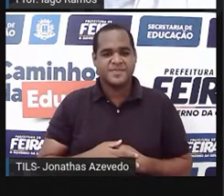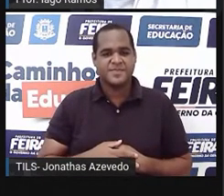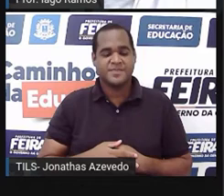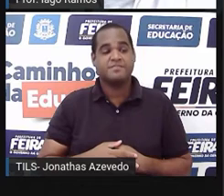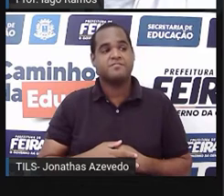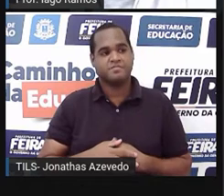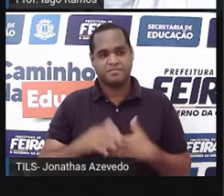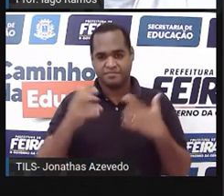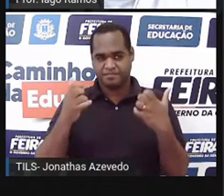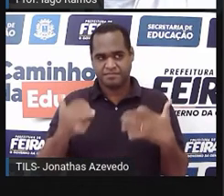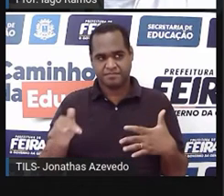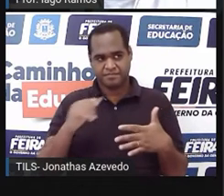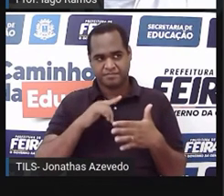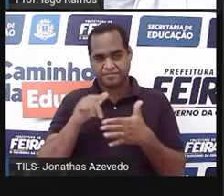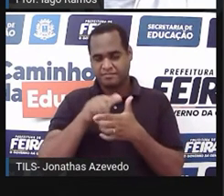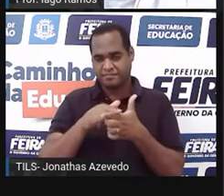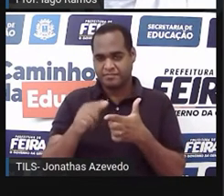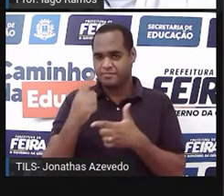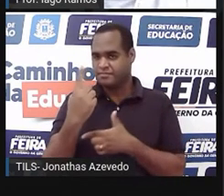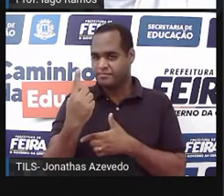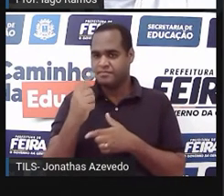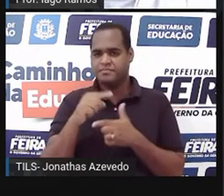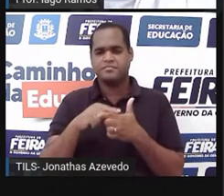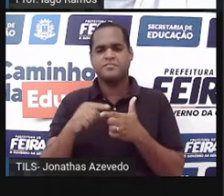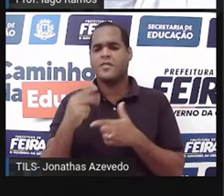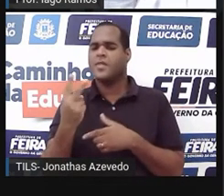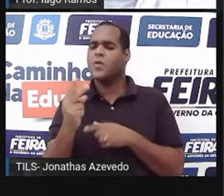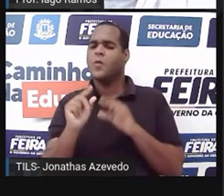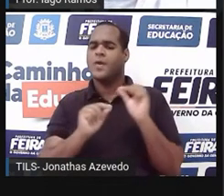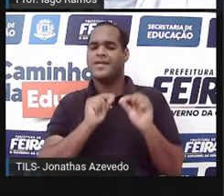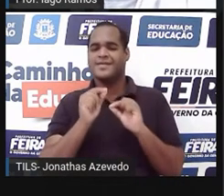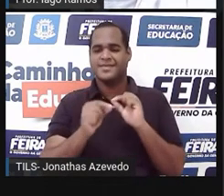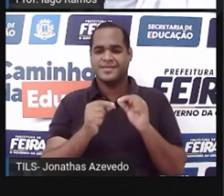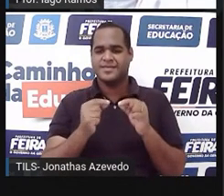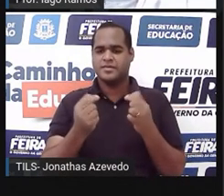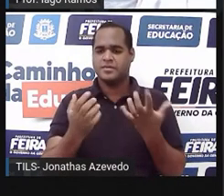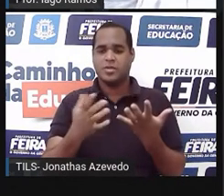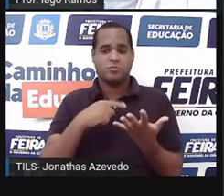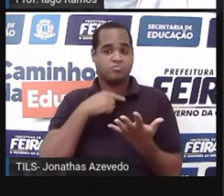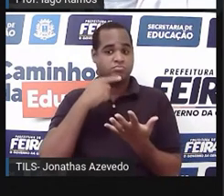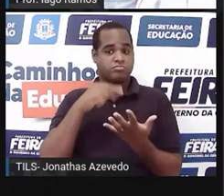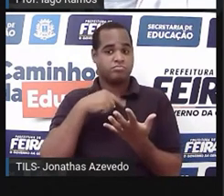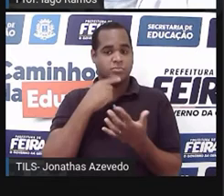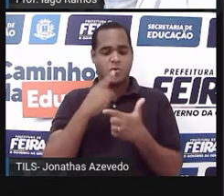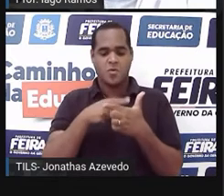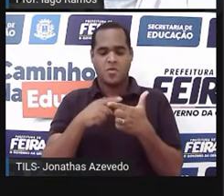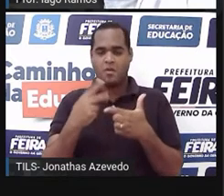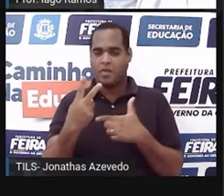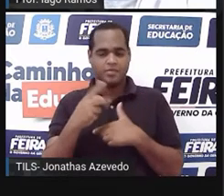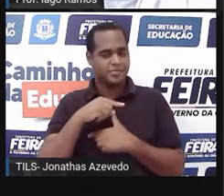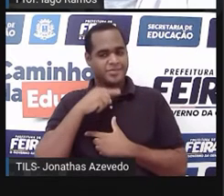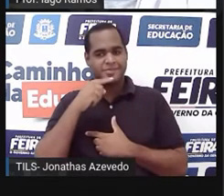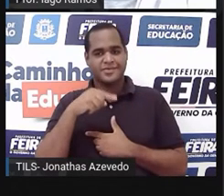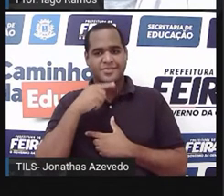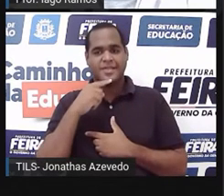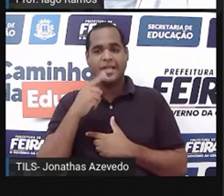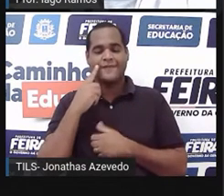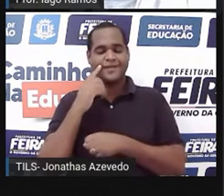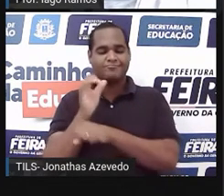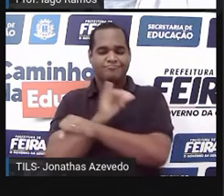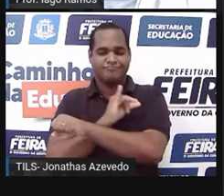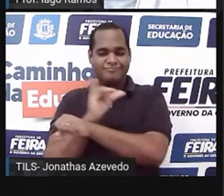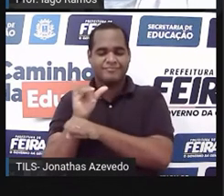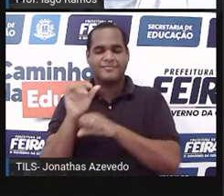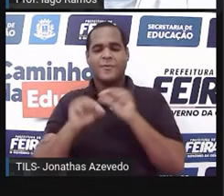Então vamos lá dividir um por dois, como é que a gente faz isso? Assim direto a gente não consegue dividir um por dois. A estratégia é o